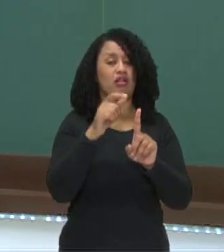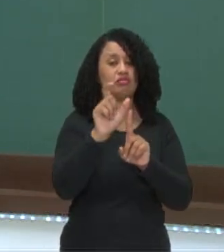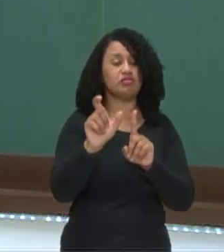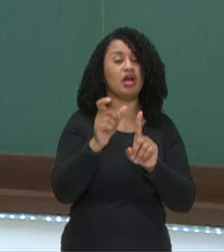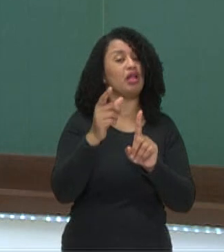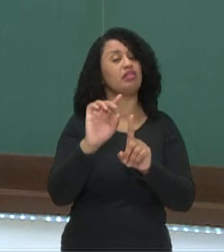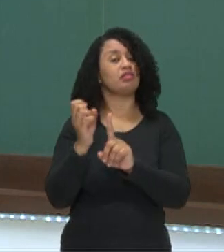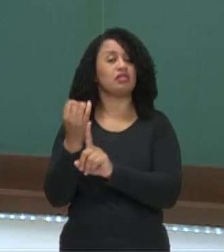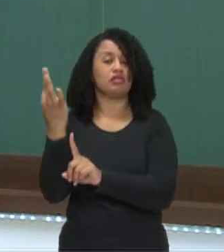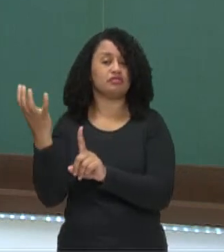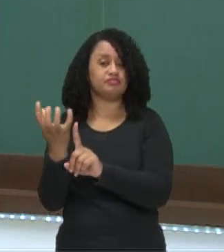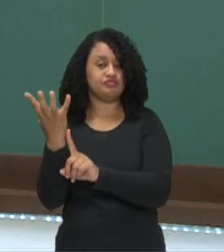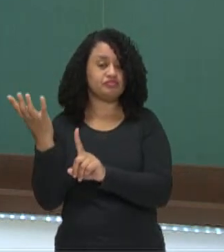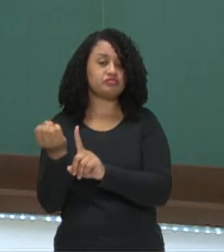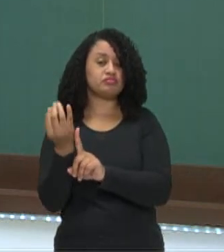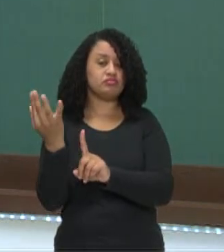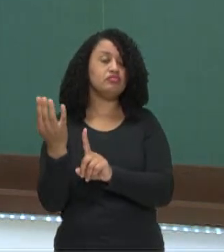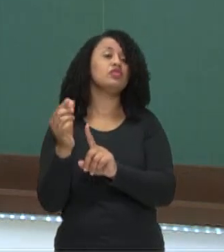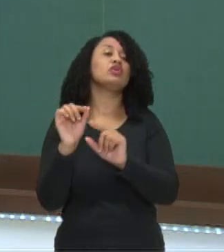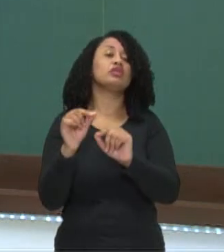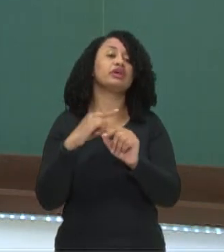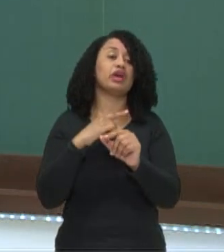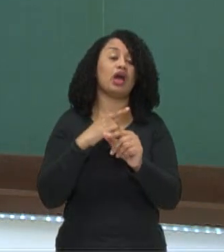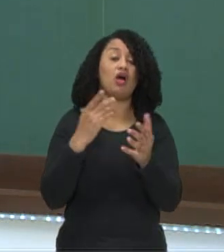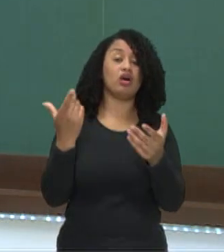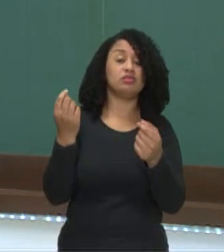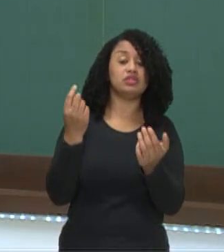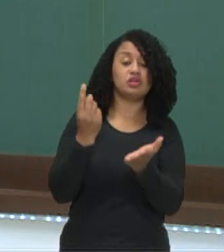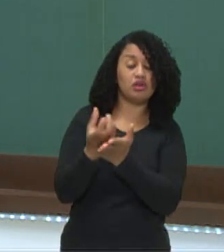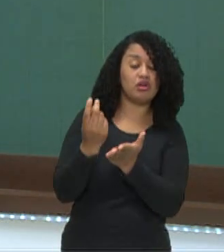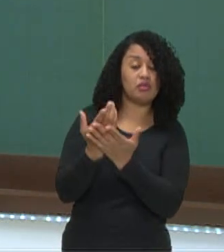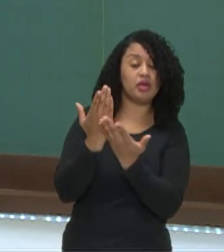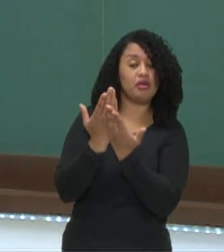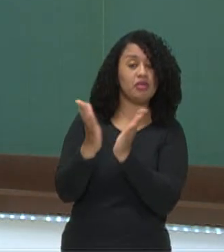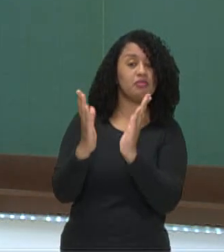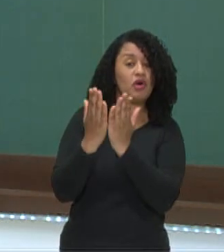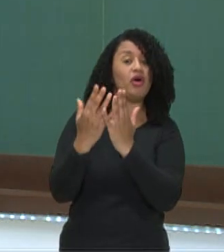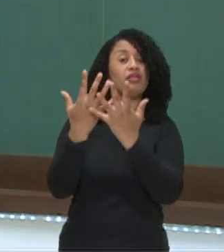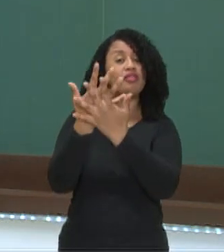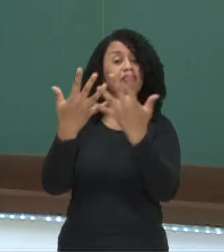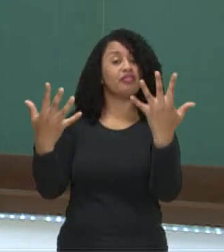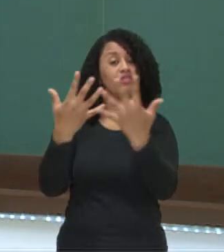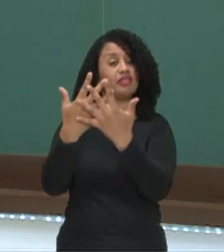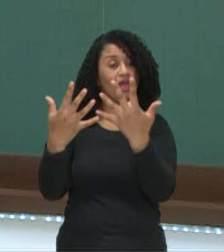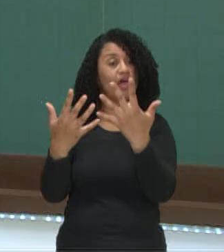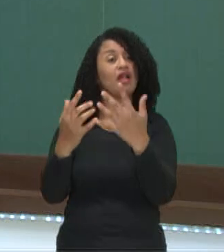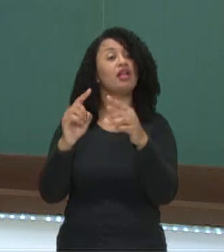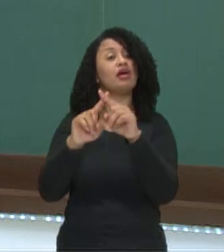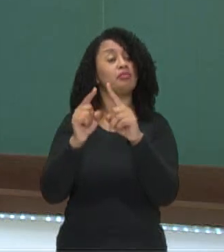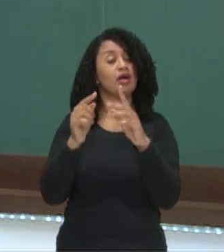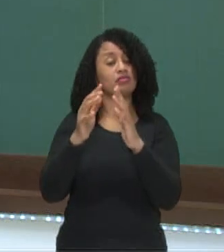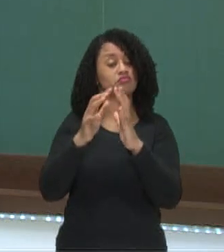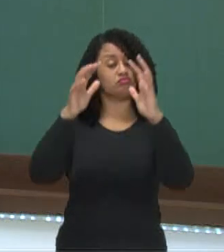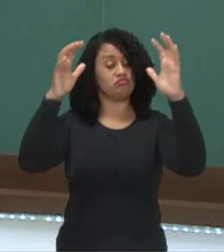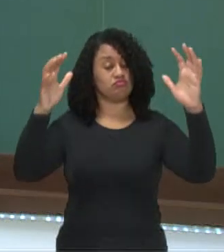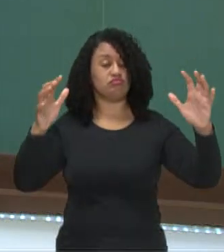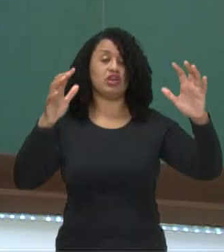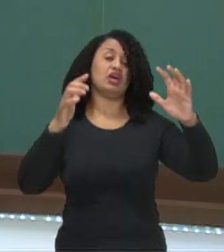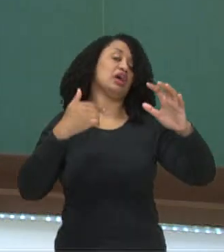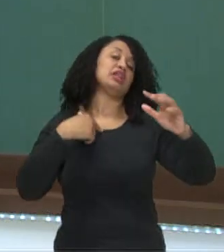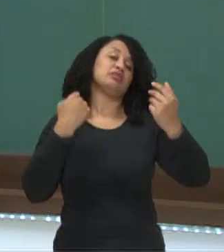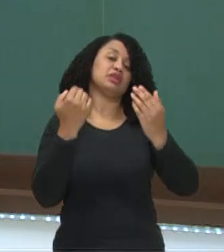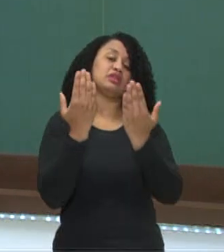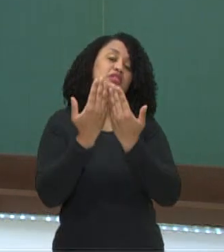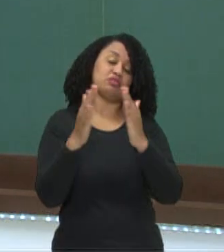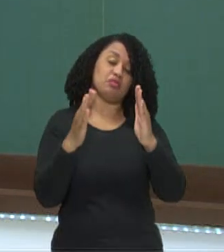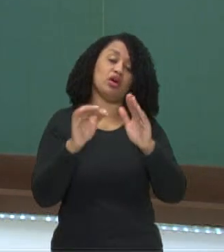Que nós temos a necessidade da compra agora de uma porta de tela, sendo que é um castelo, então ele necessita de uma